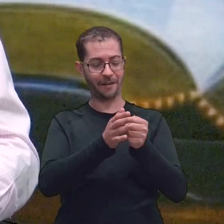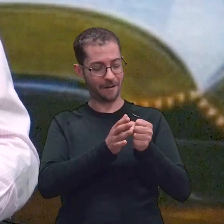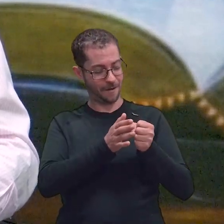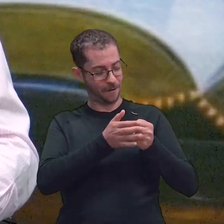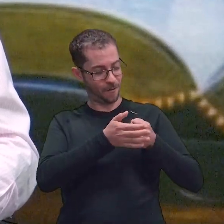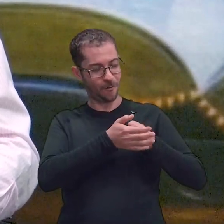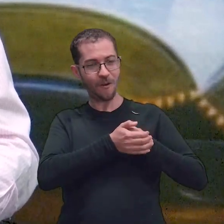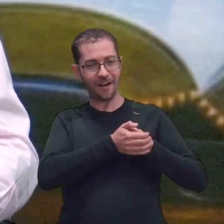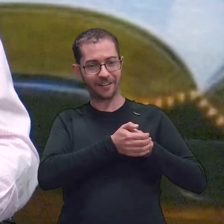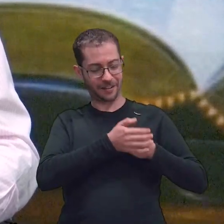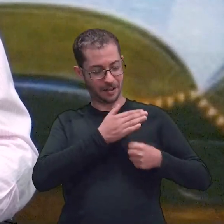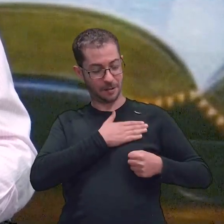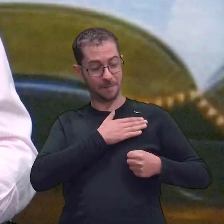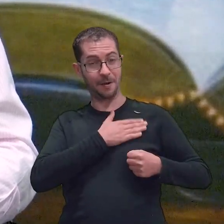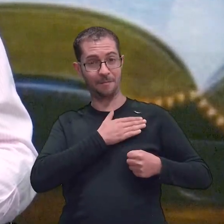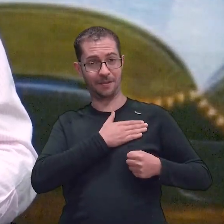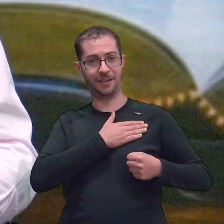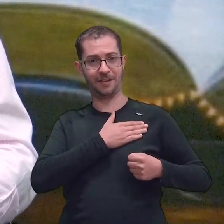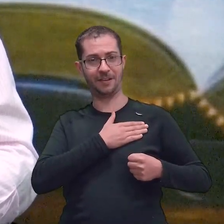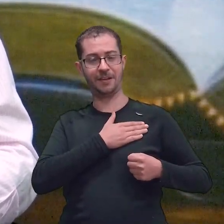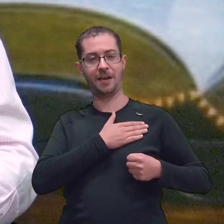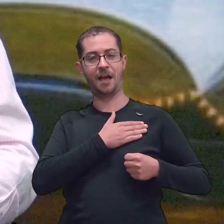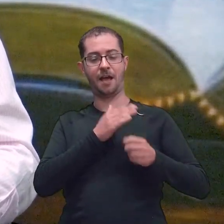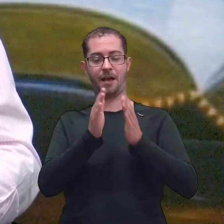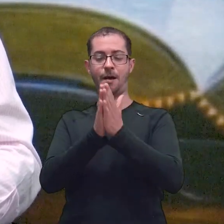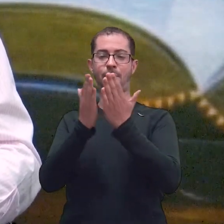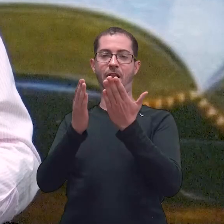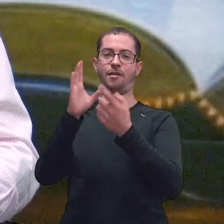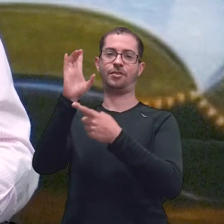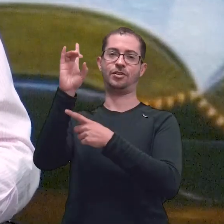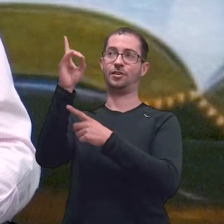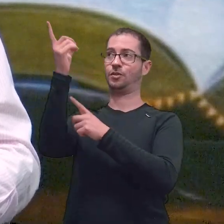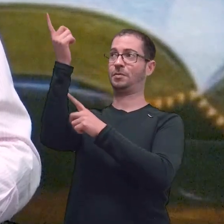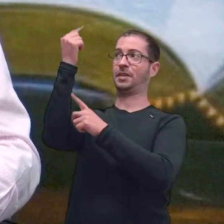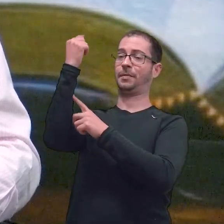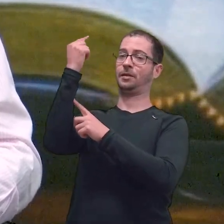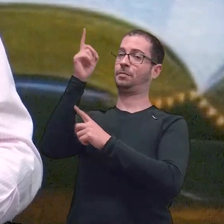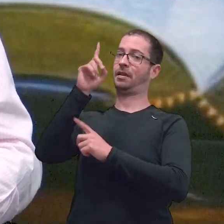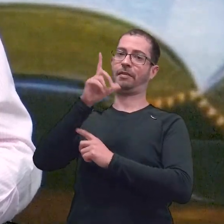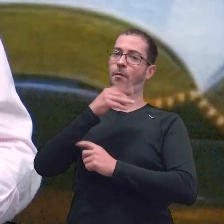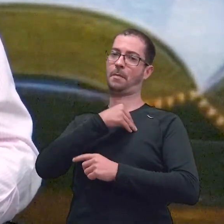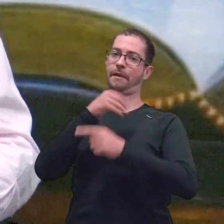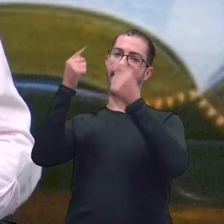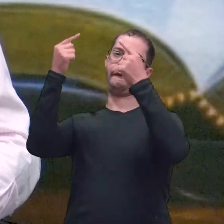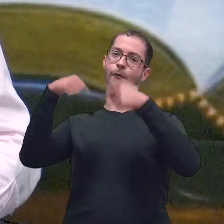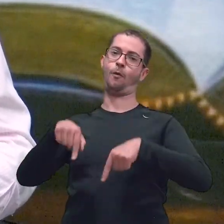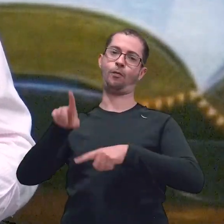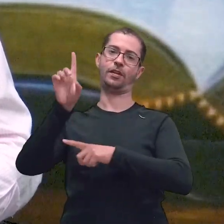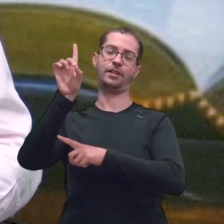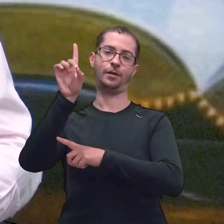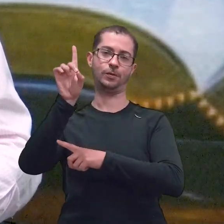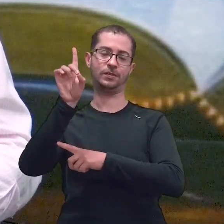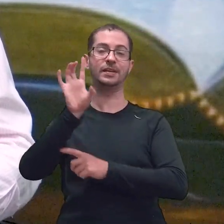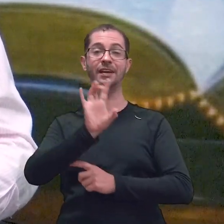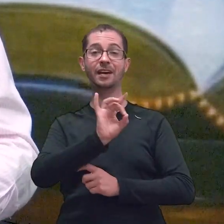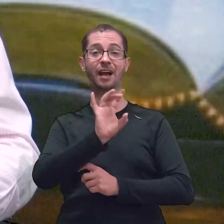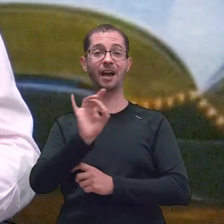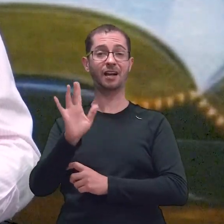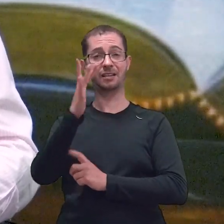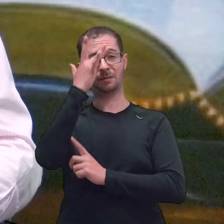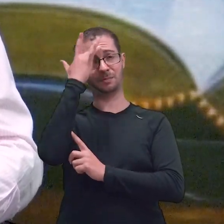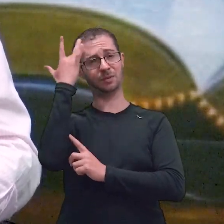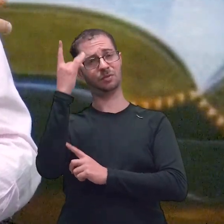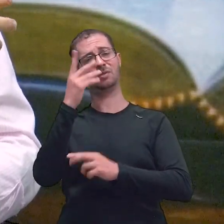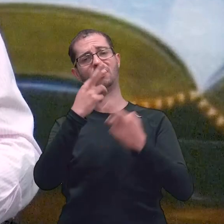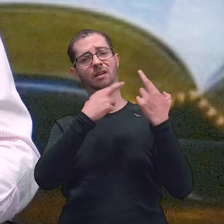coração, para não pecar contra ti. Então, quem é que tem que guardar isso aqui? É cada um de nós. E